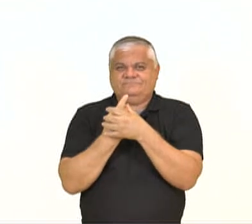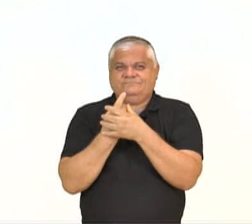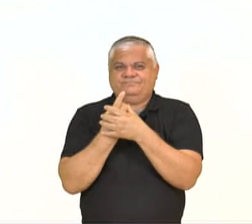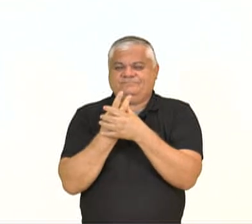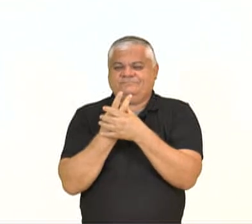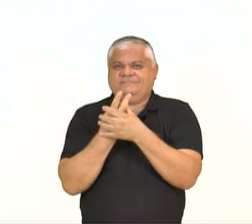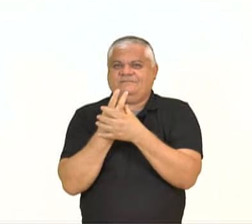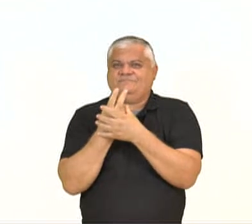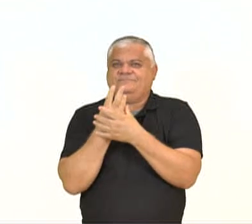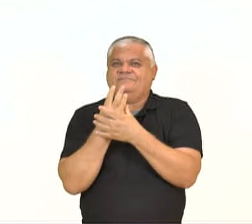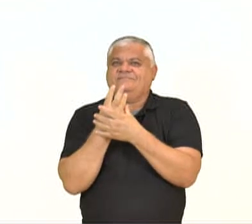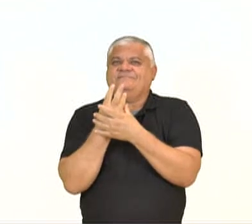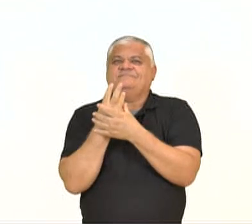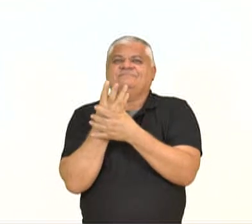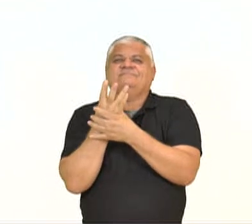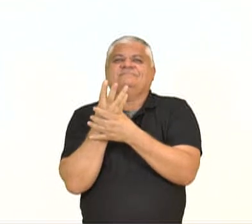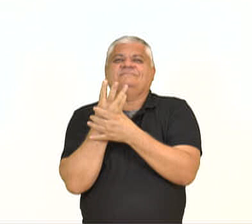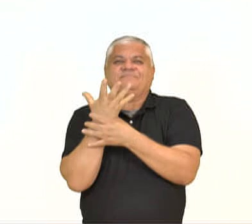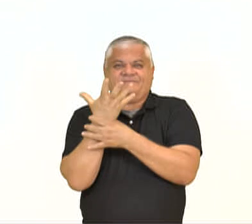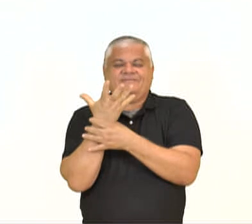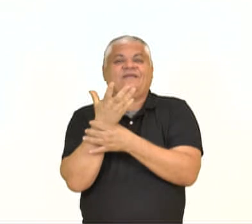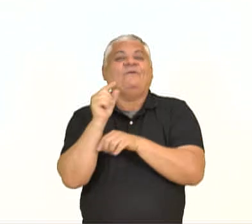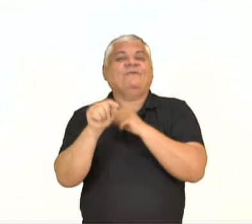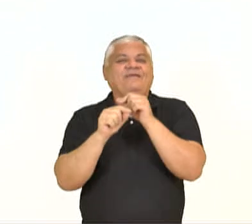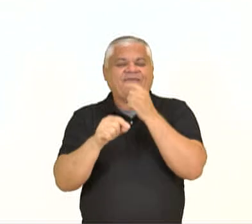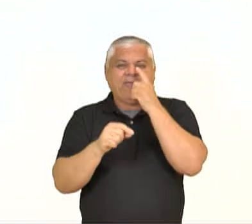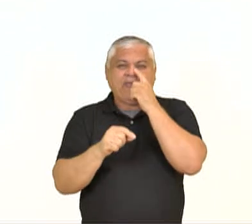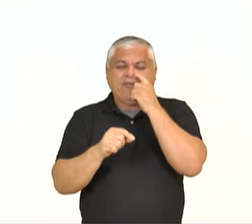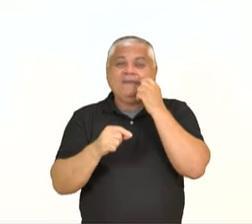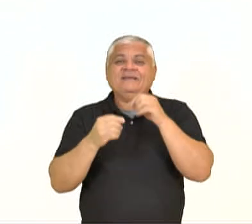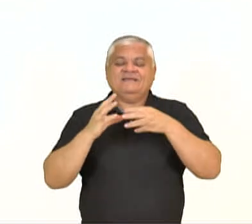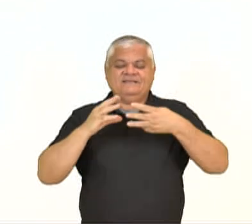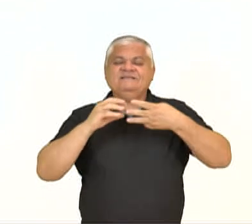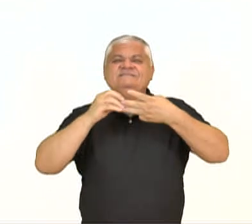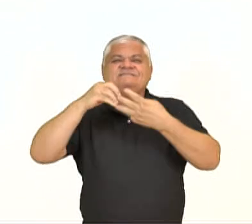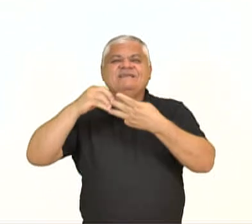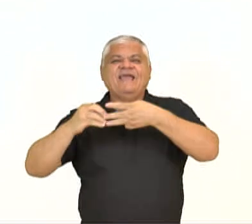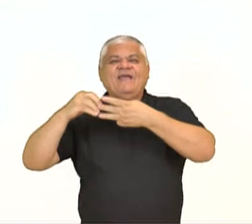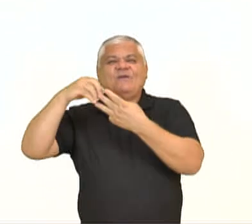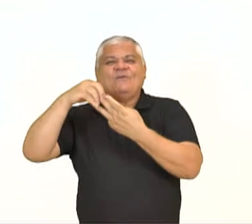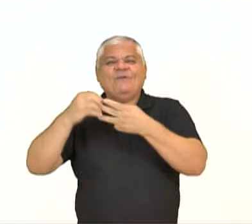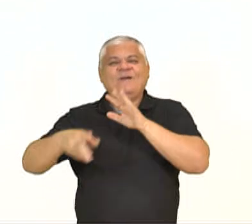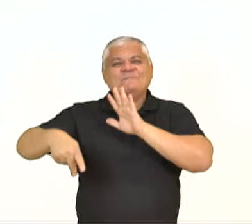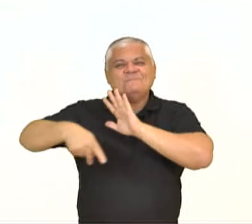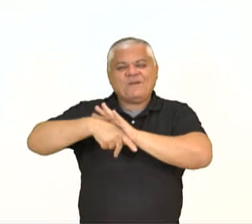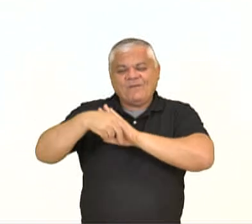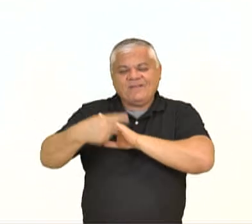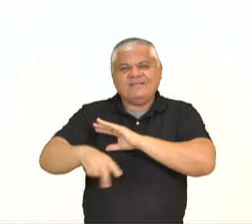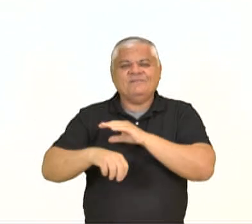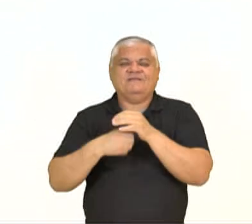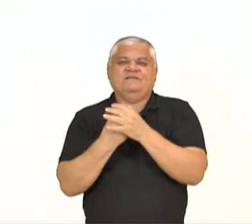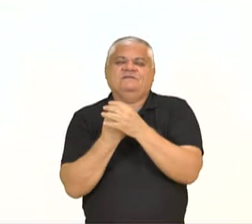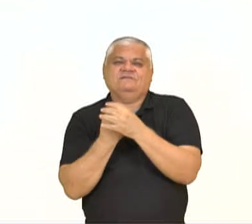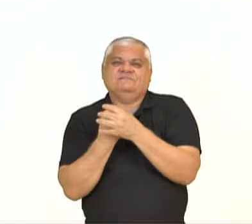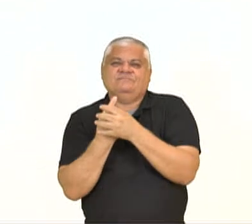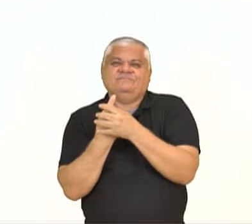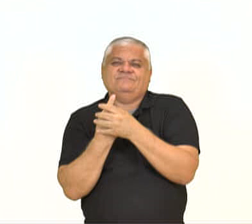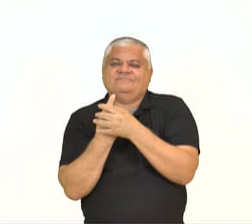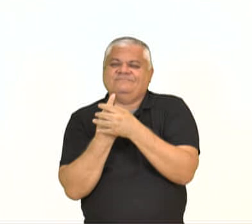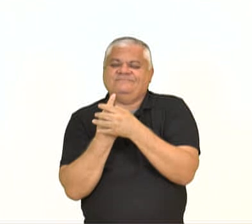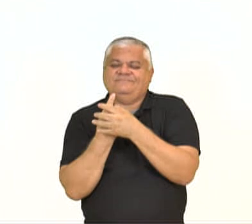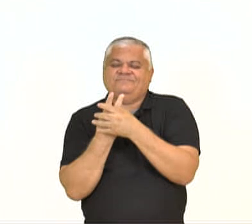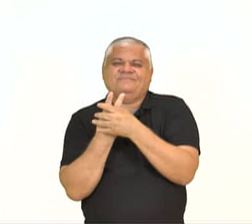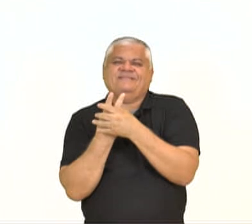pelos meristemas. Os meristemas são aquelas células iniciais de crescimento da planta. Elas ainda são